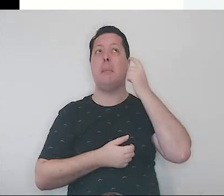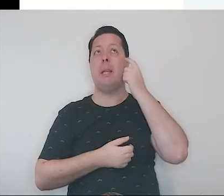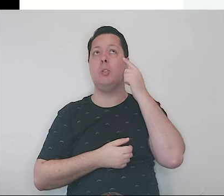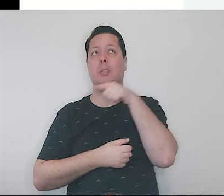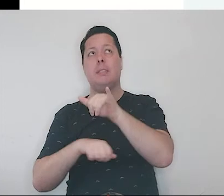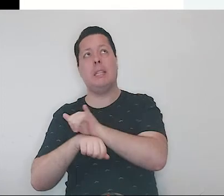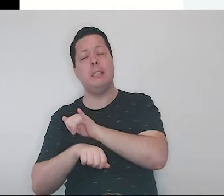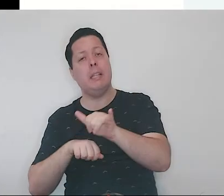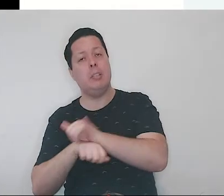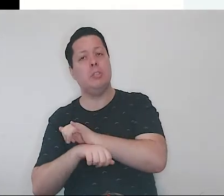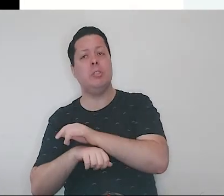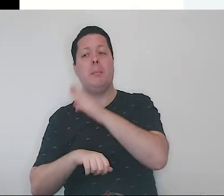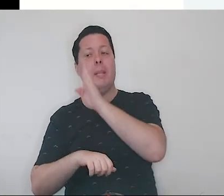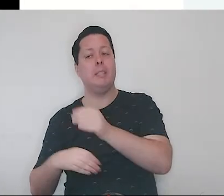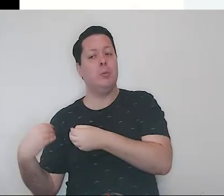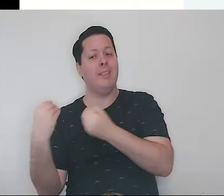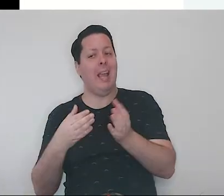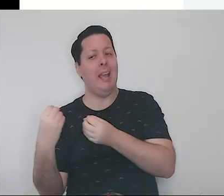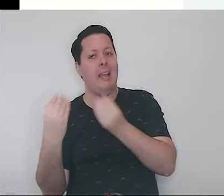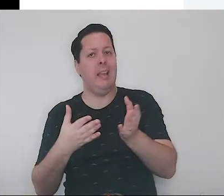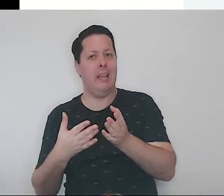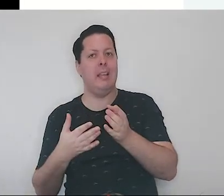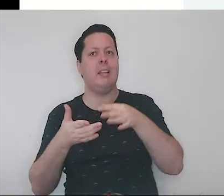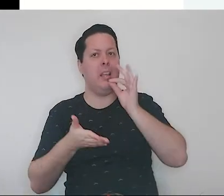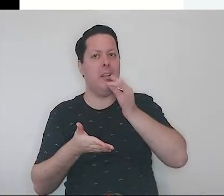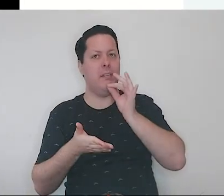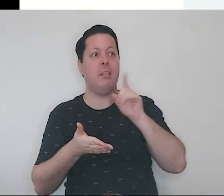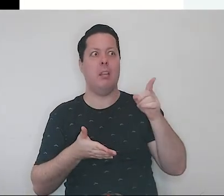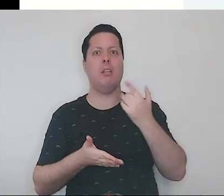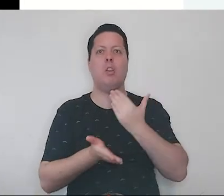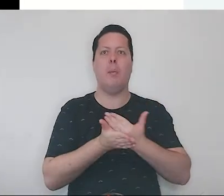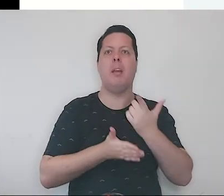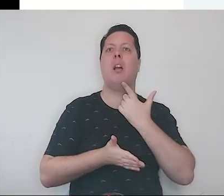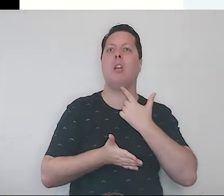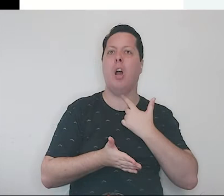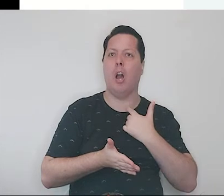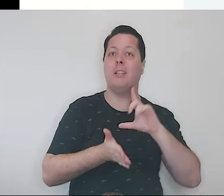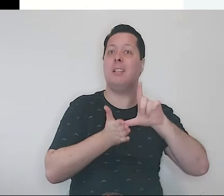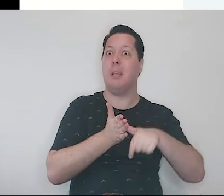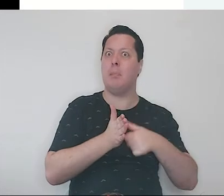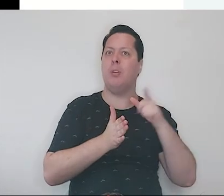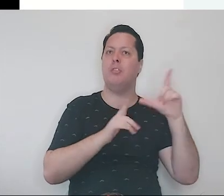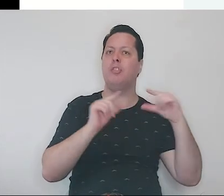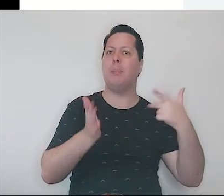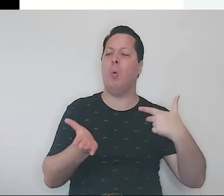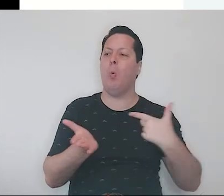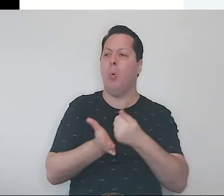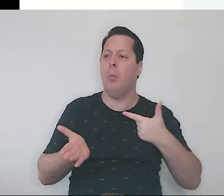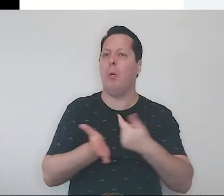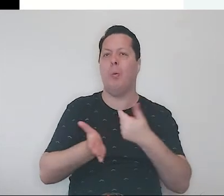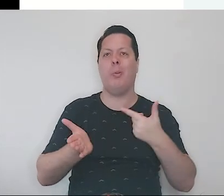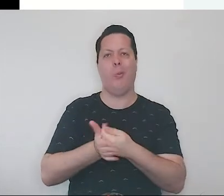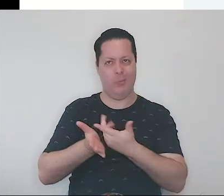abrindo cafeteria no Japão, conseguiriam que divulgasse café para a comunidade